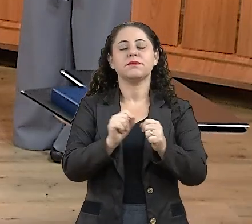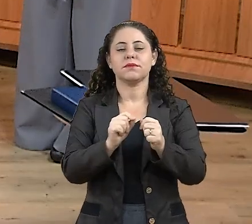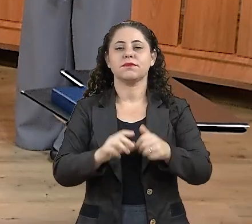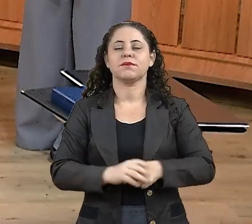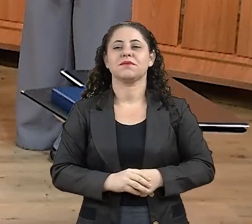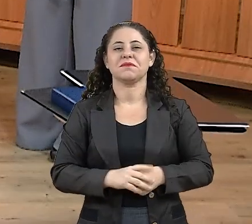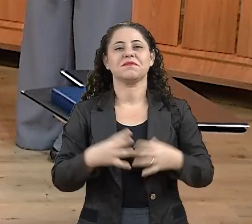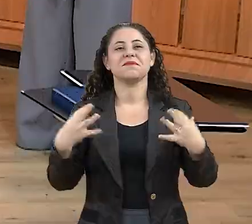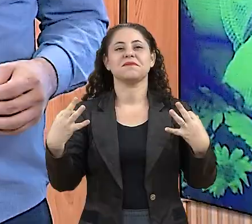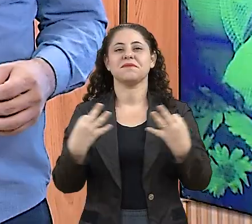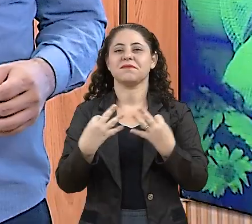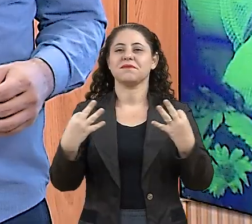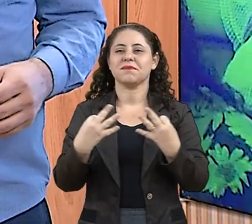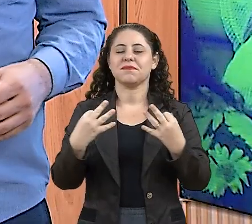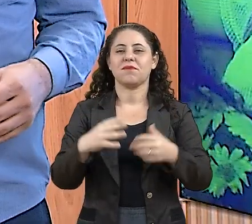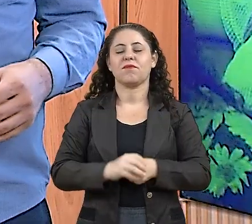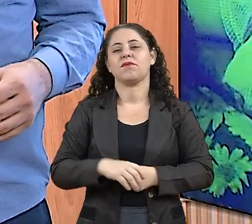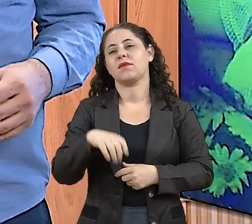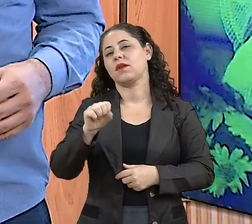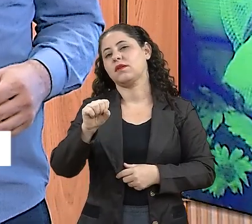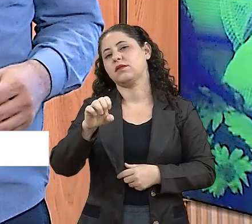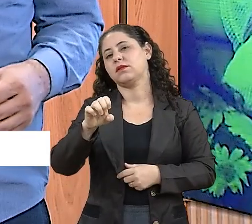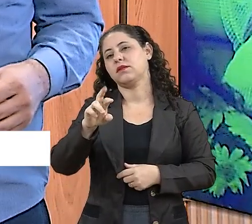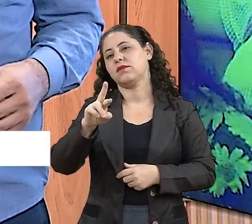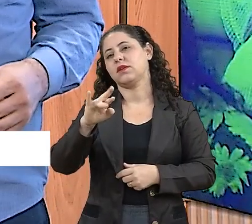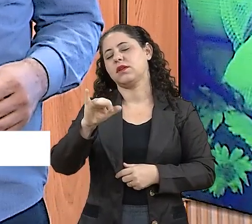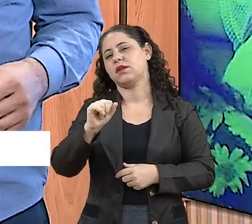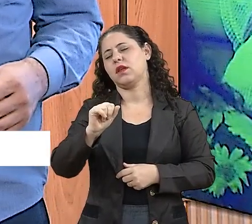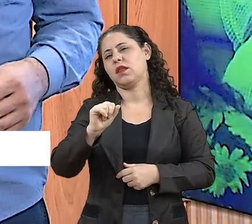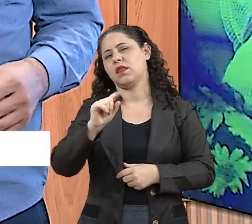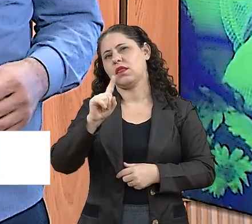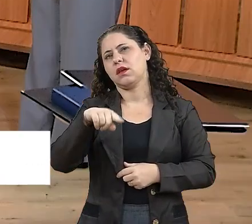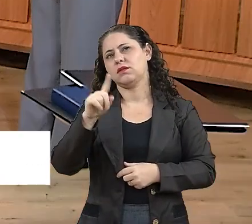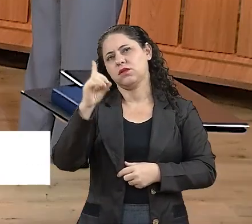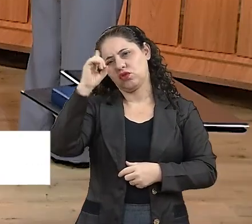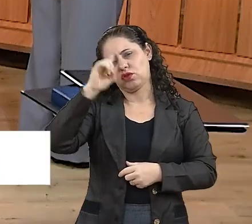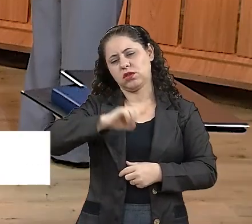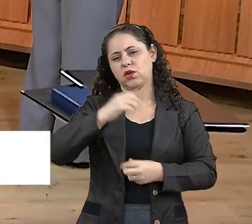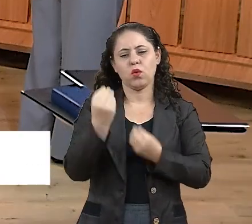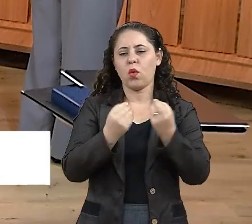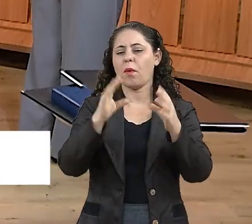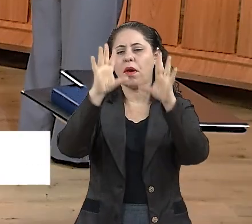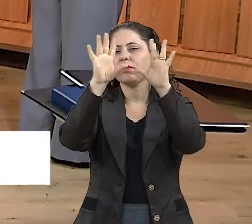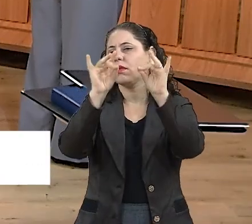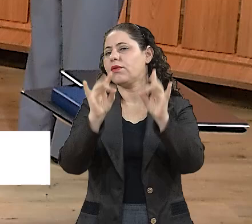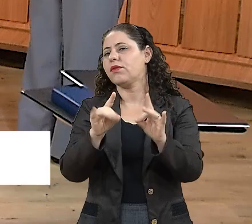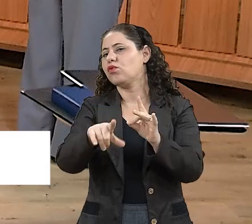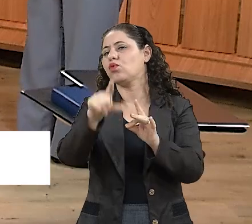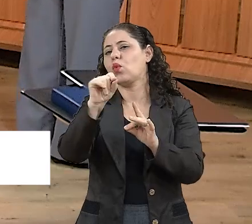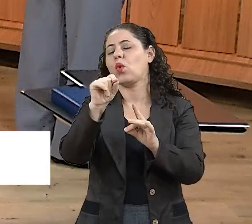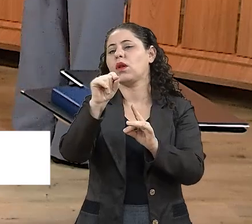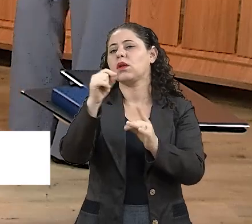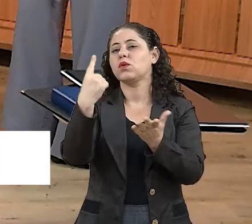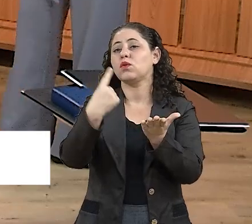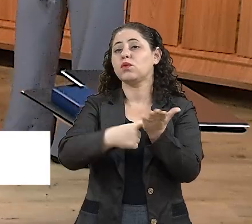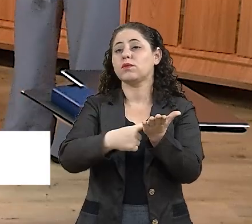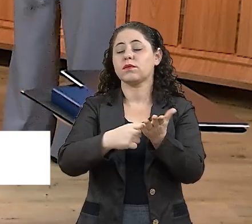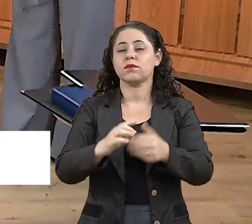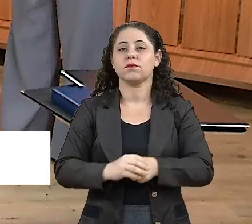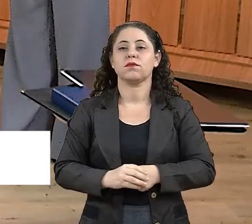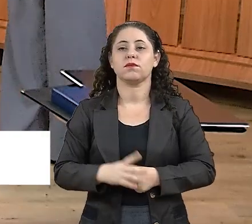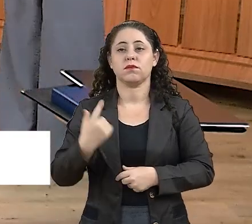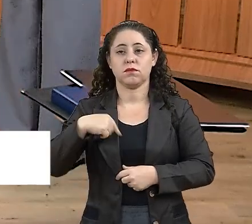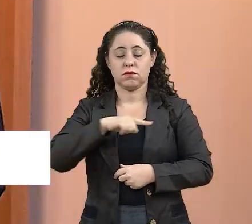Perfeito, Severina. Então, fala para a gente se existe uma simbologia da data. Como foi definida essa data? Então, no nosso